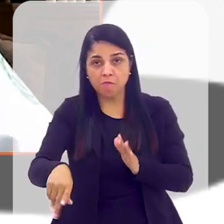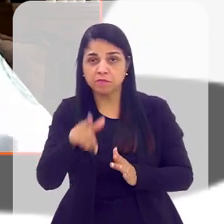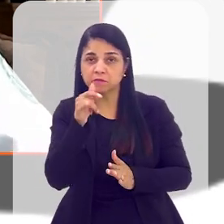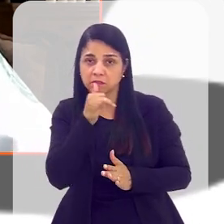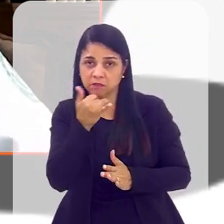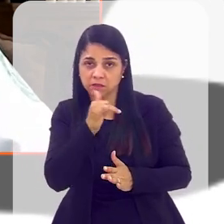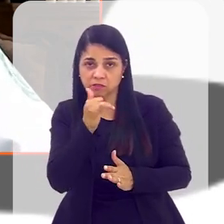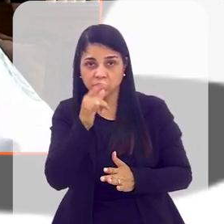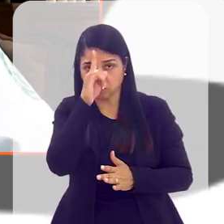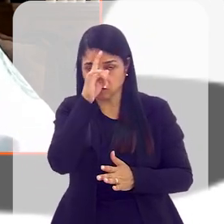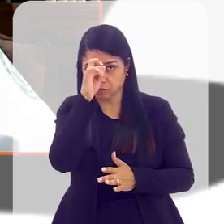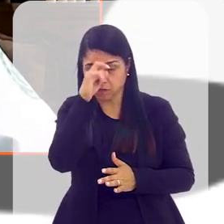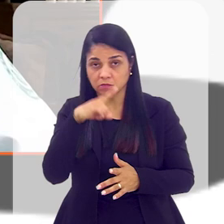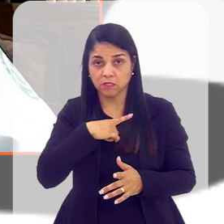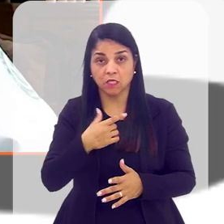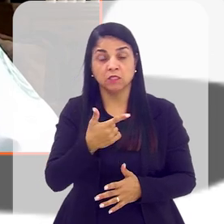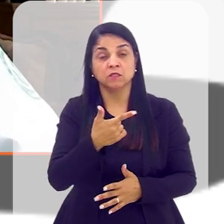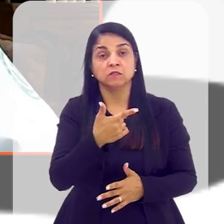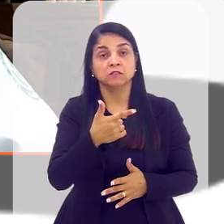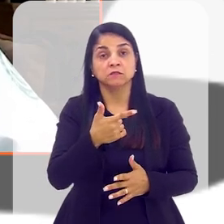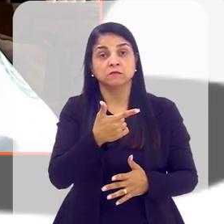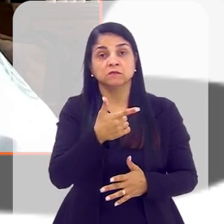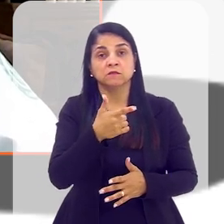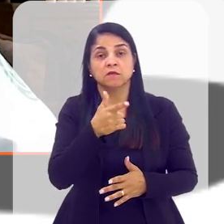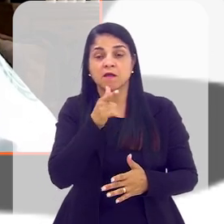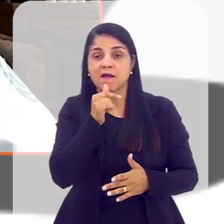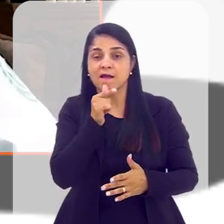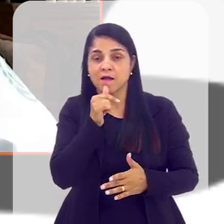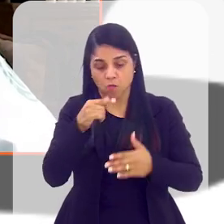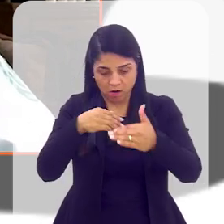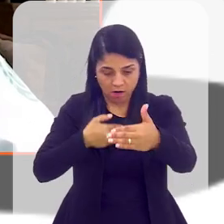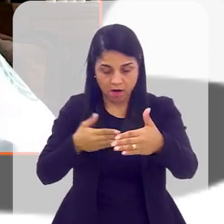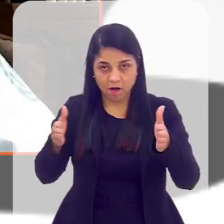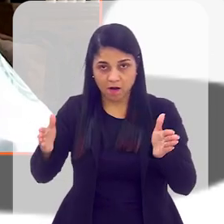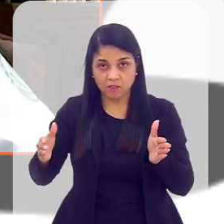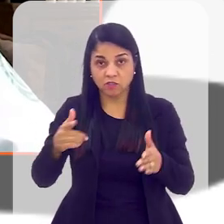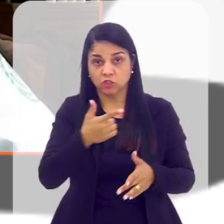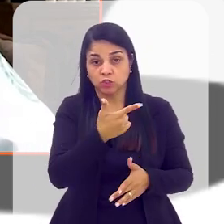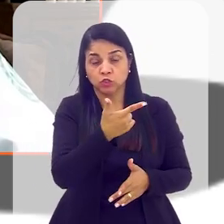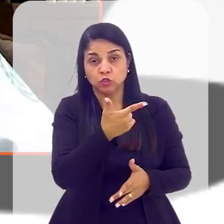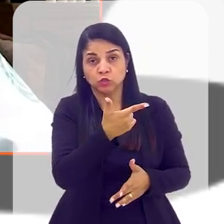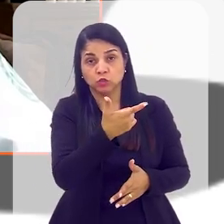tem uma reservação de 200 mil litros de água, fizemos uma enorme